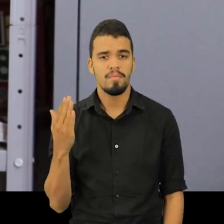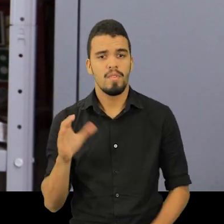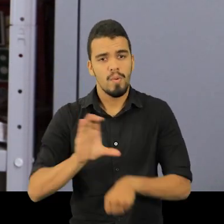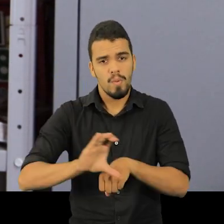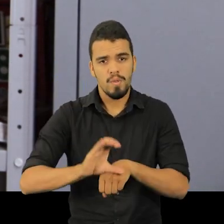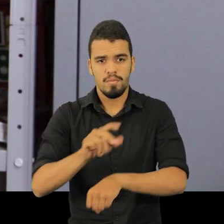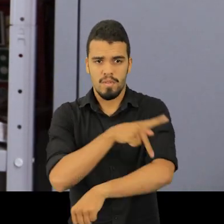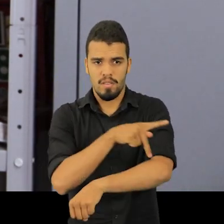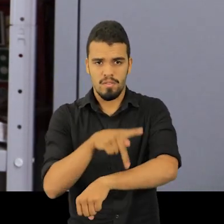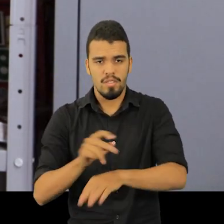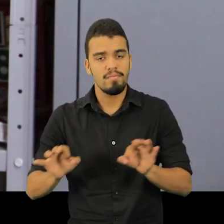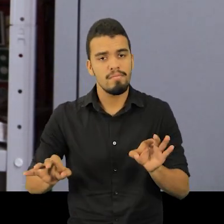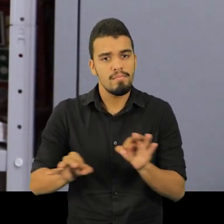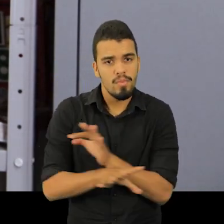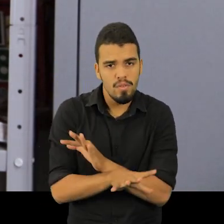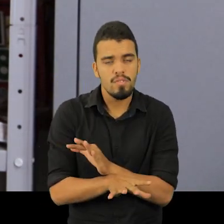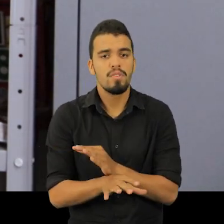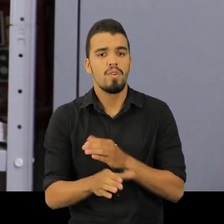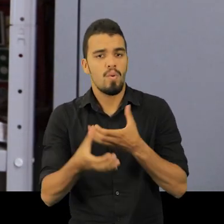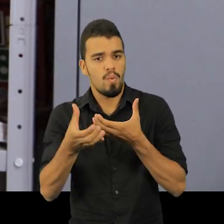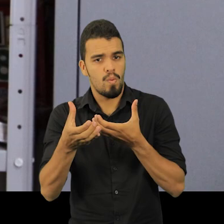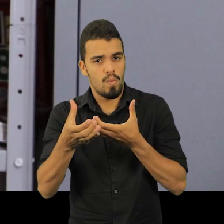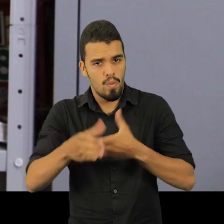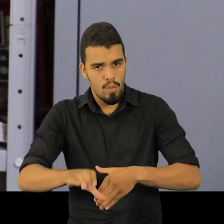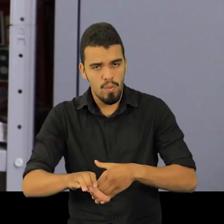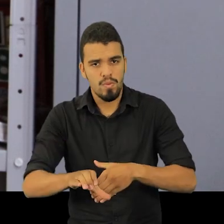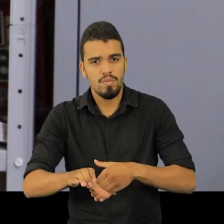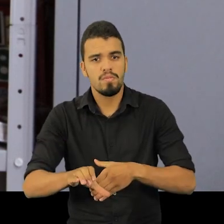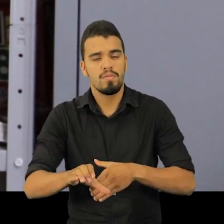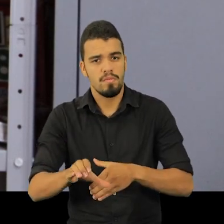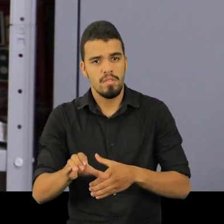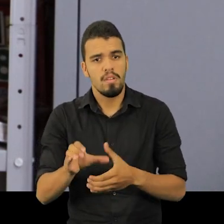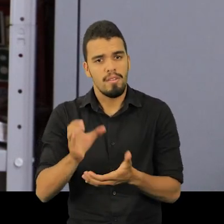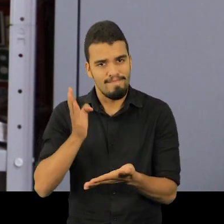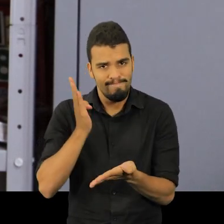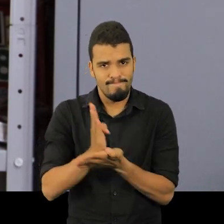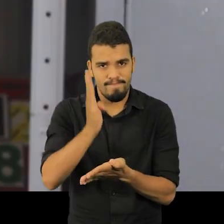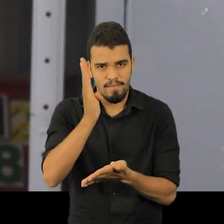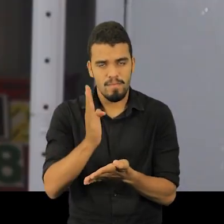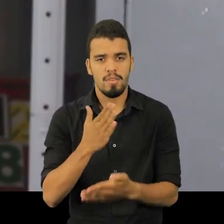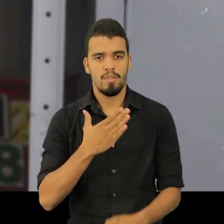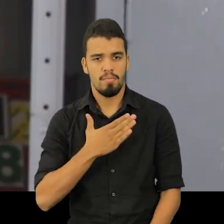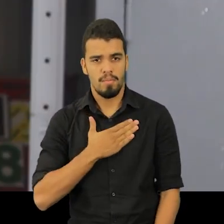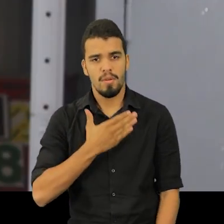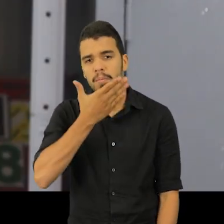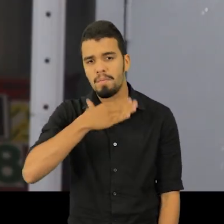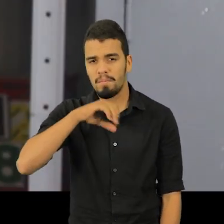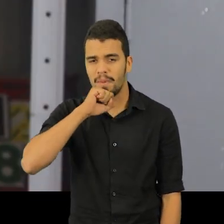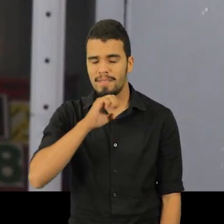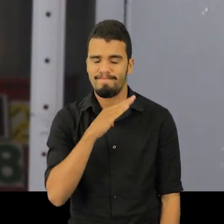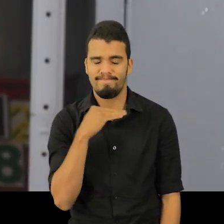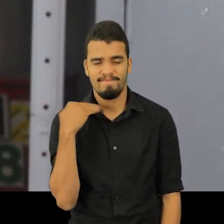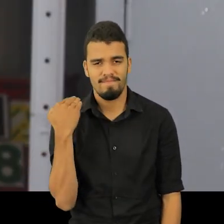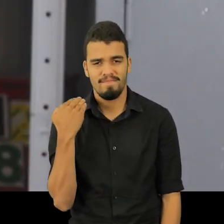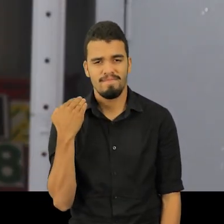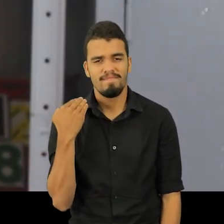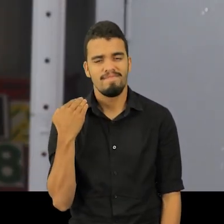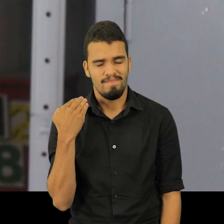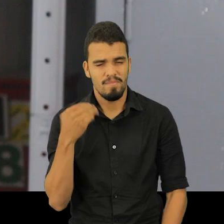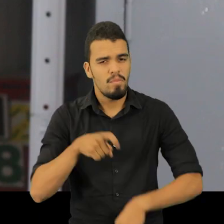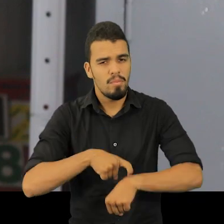pedagogia, e que eu fiz um concurso, o meu pai faleceu. Foi um momento, assim, muito difícil para mim,